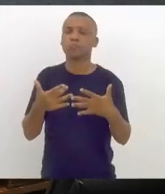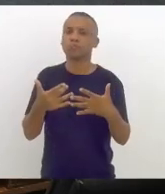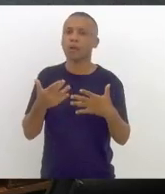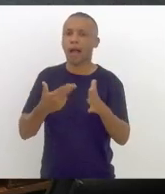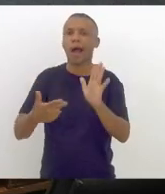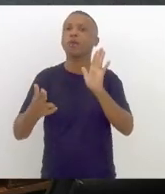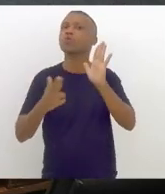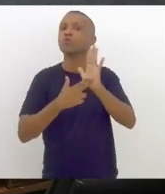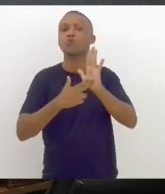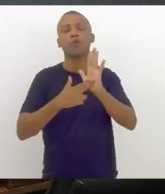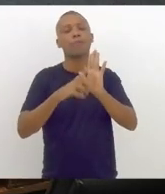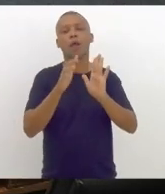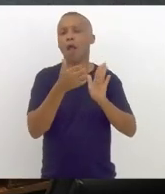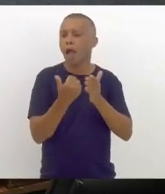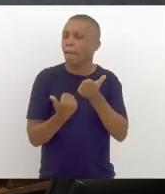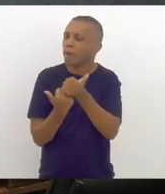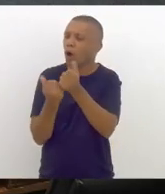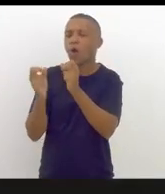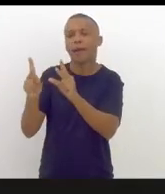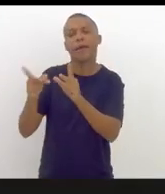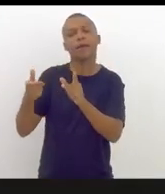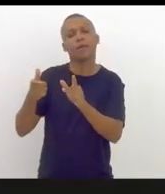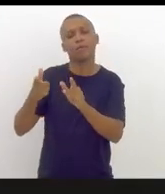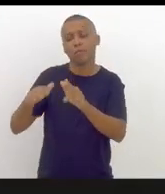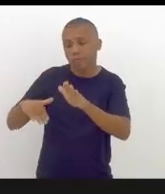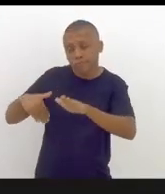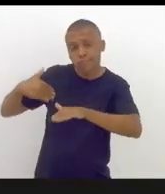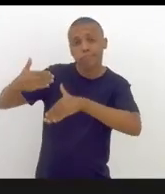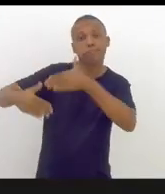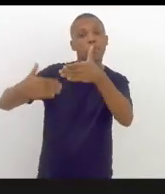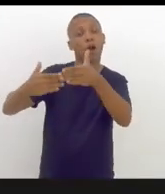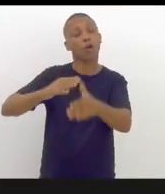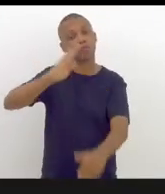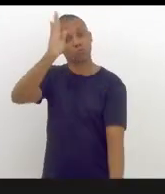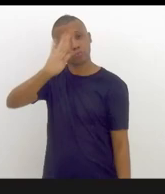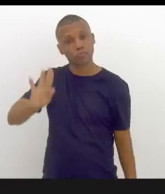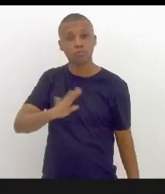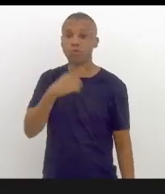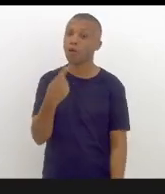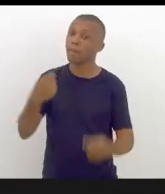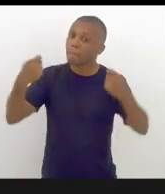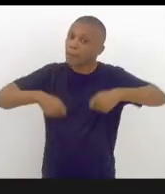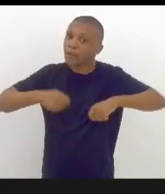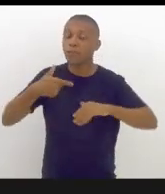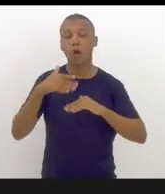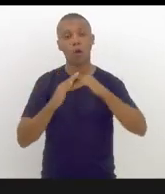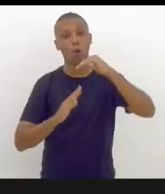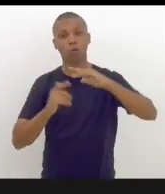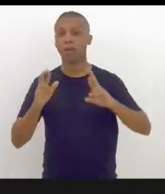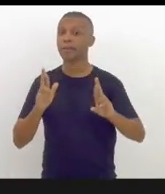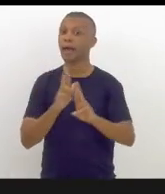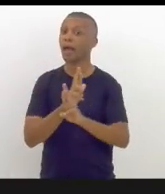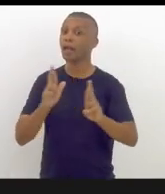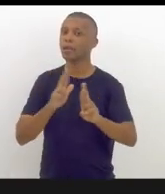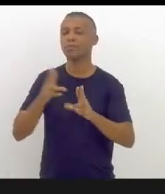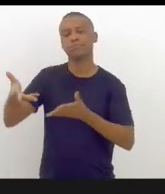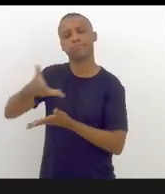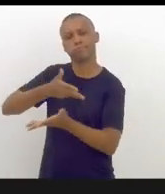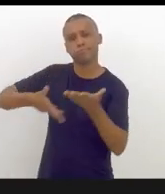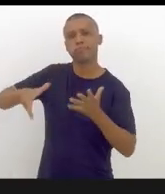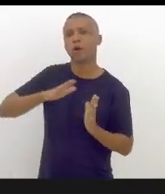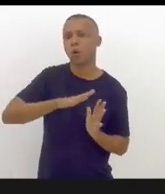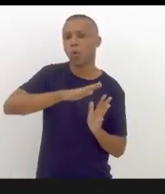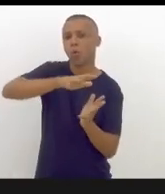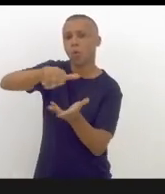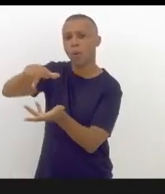presidente Lula e vamos tocar o nosso país. isso que a gente precisa reconstruir a relação internacional. Eu estava aqui com a